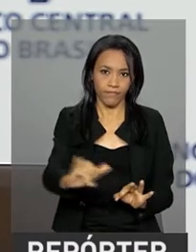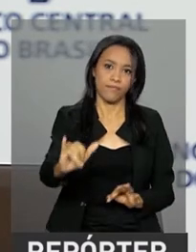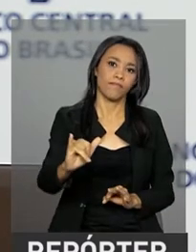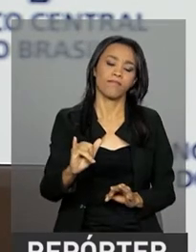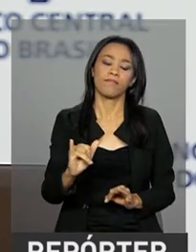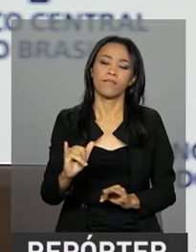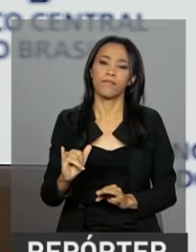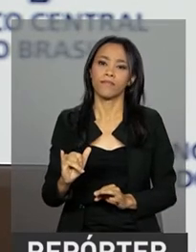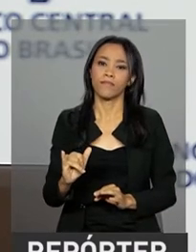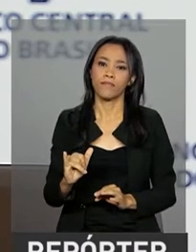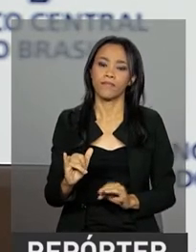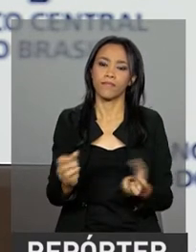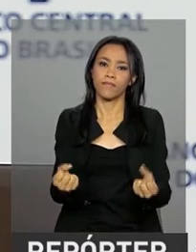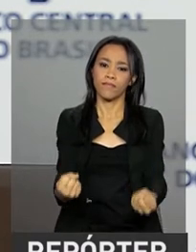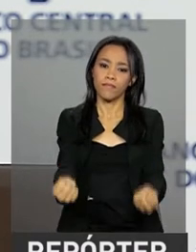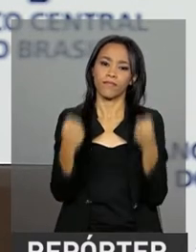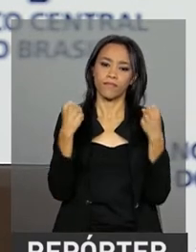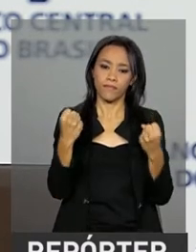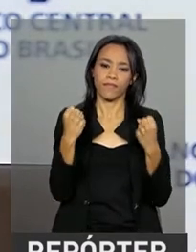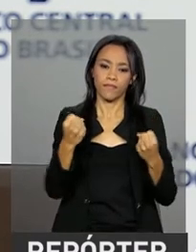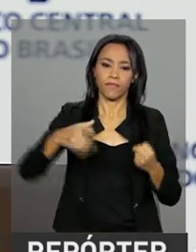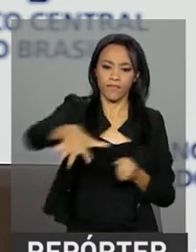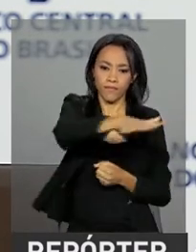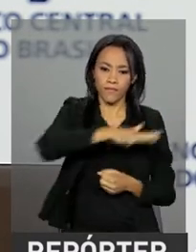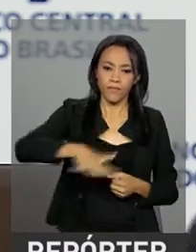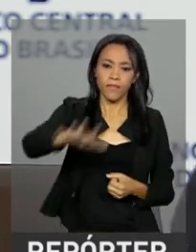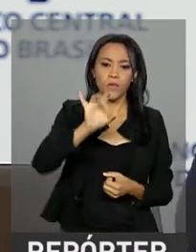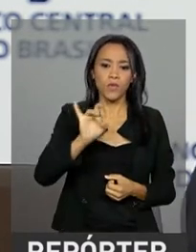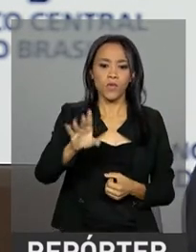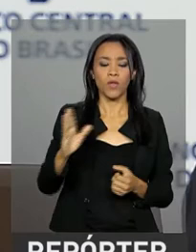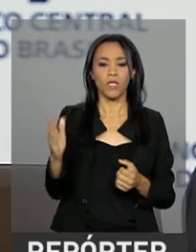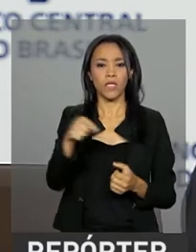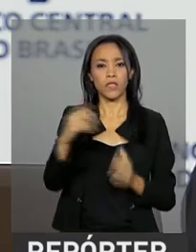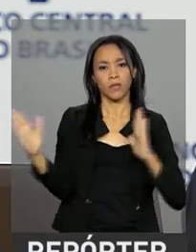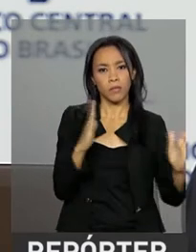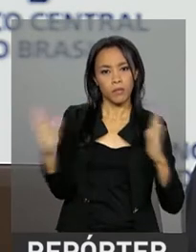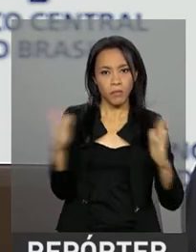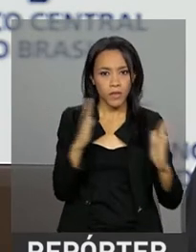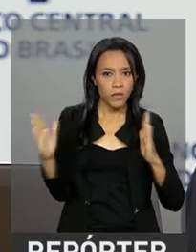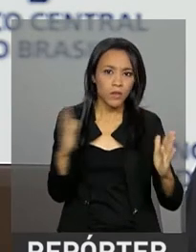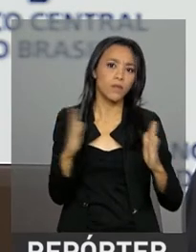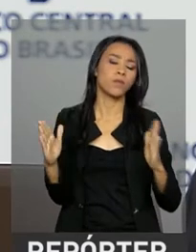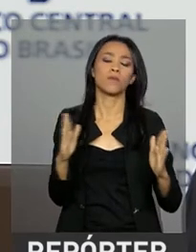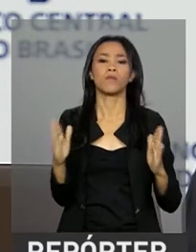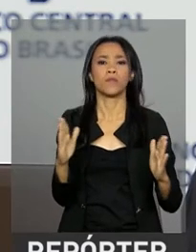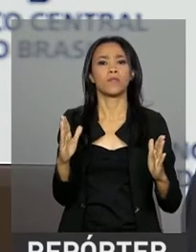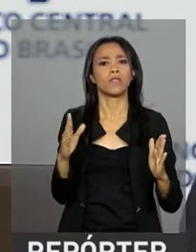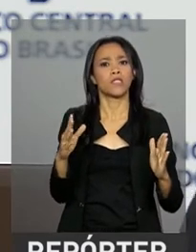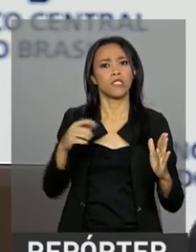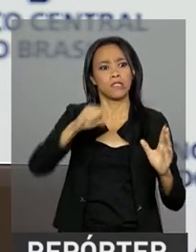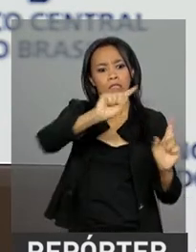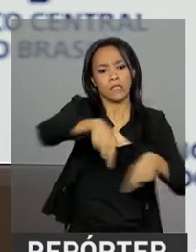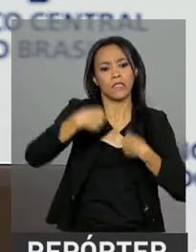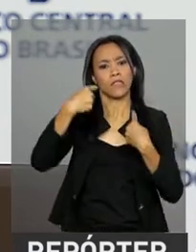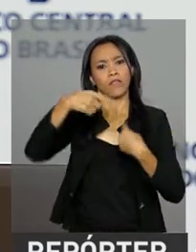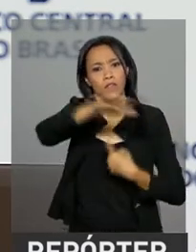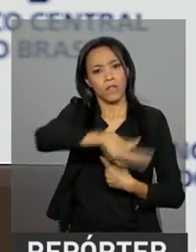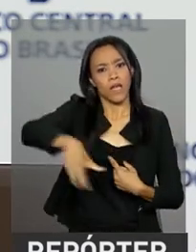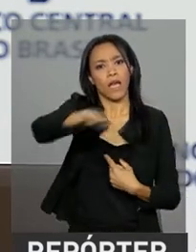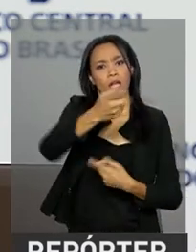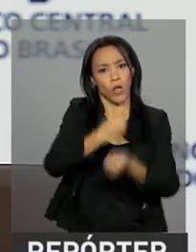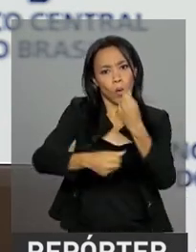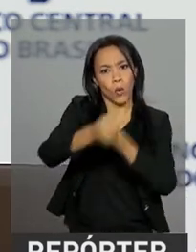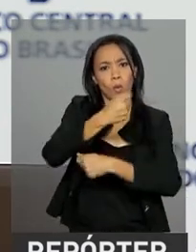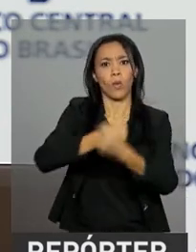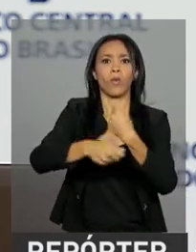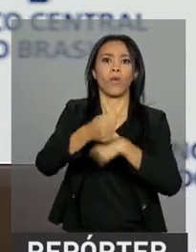forte não só durante esse período de maiores desafios macroeconômicos, mas também